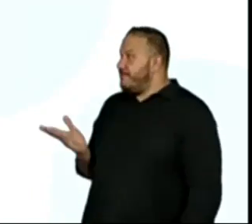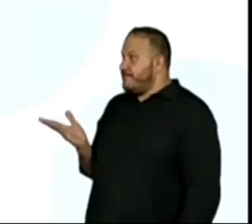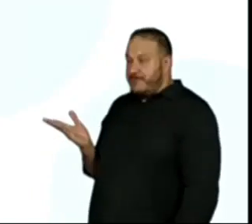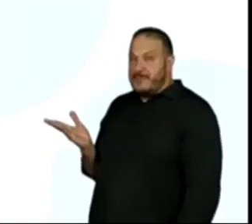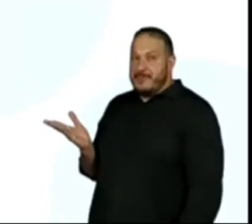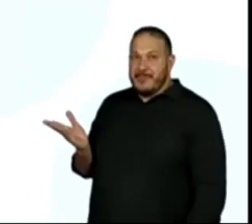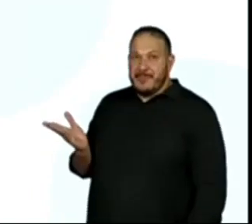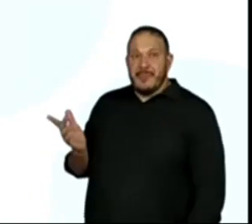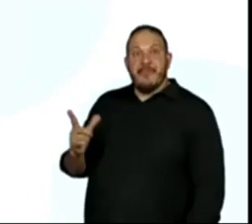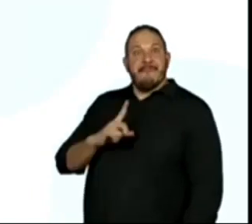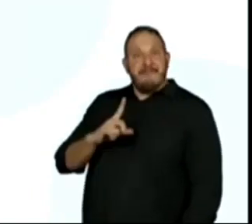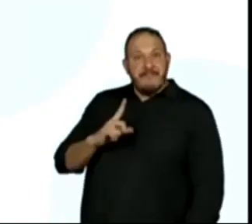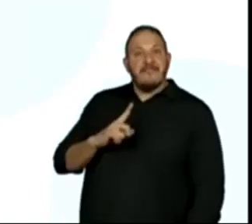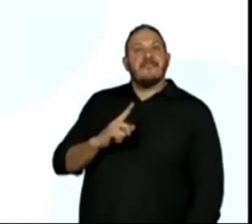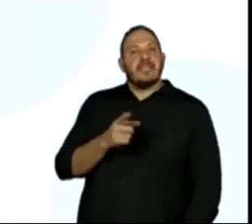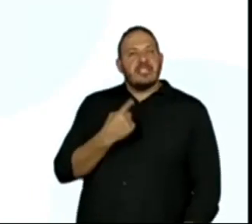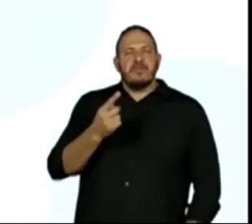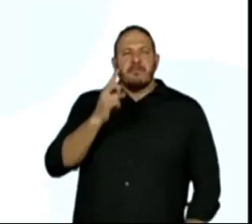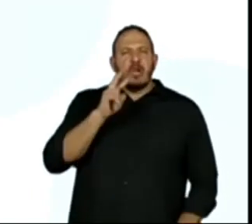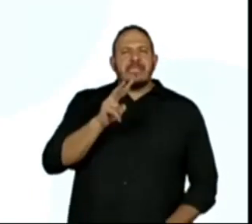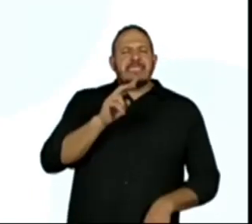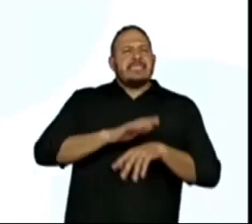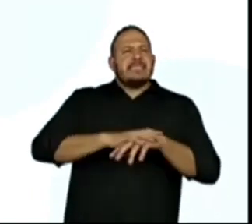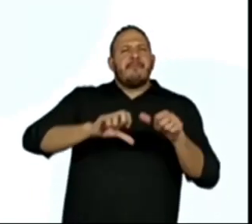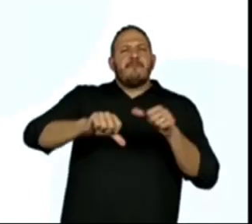o que está aí que a gente pode modificar?